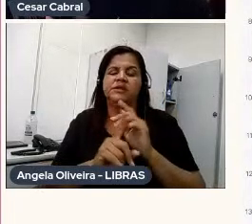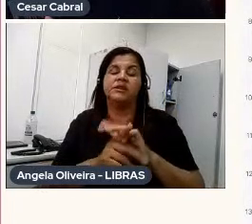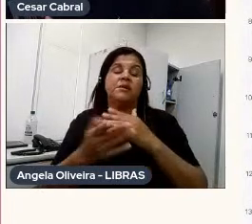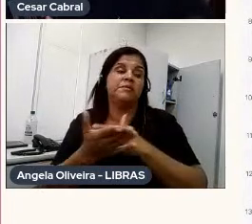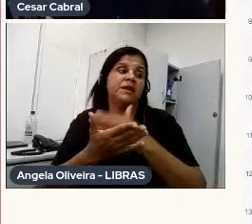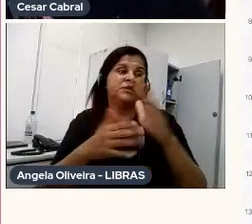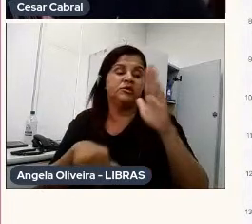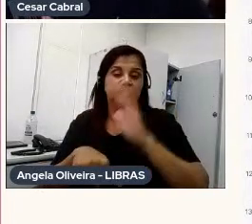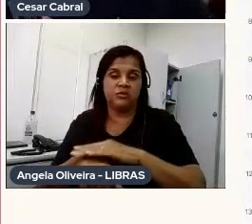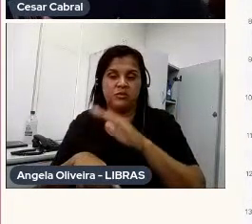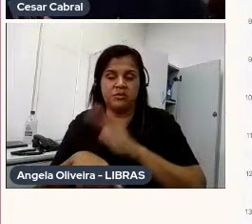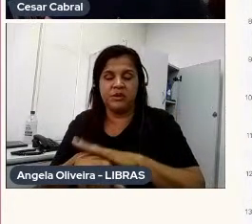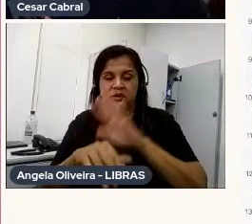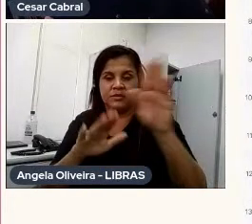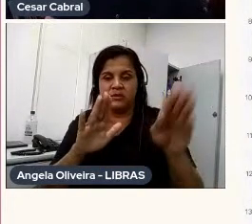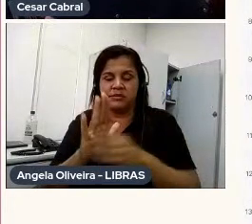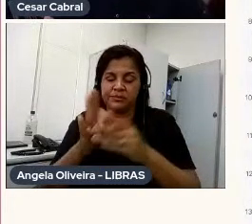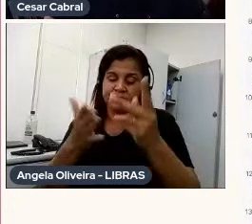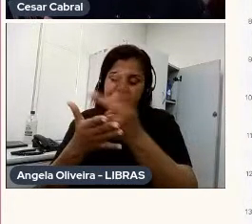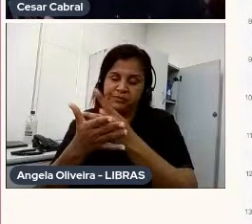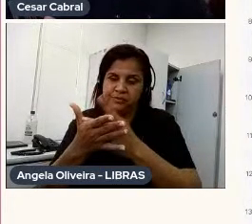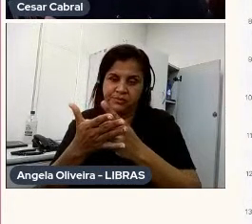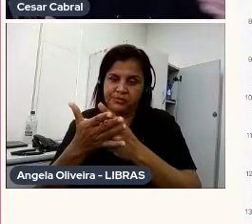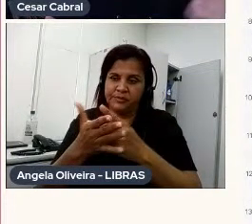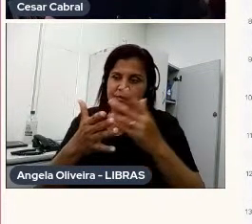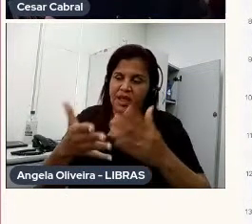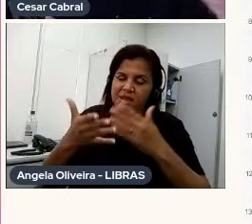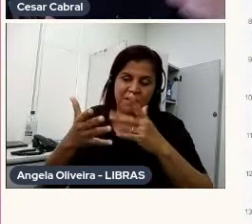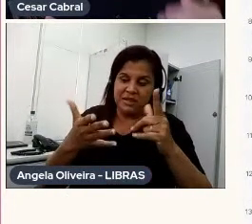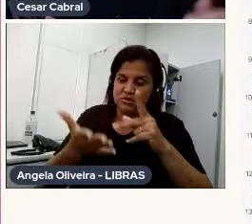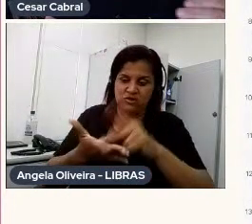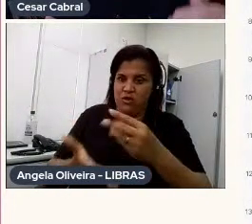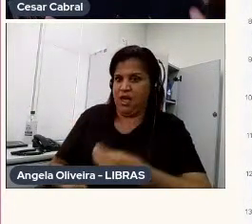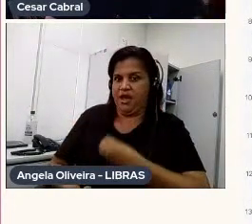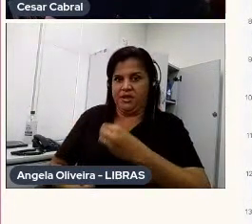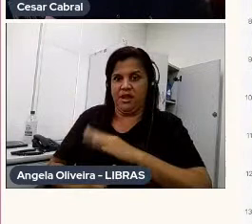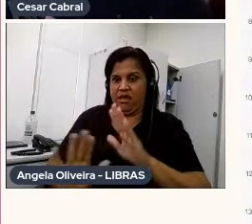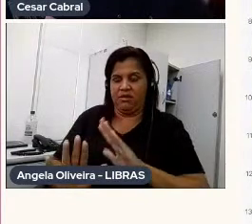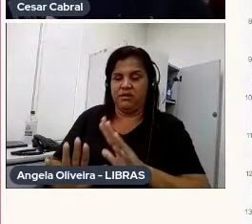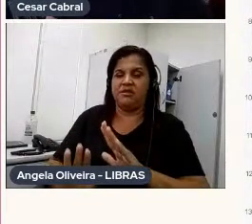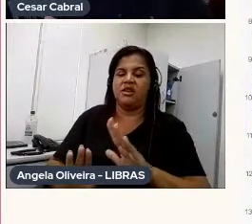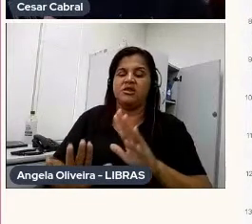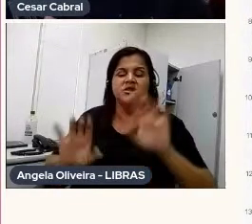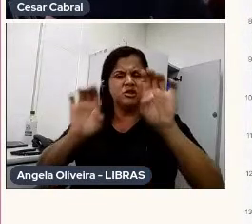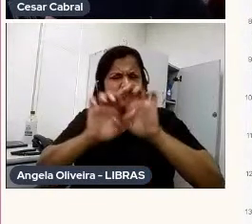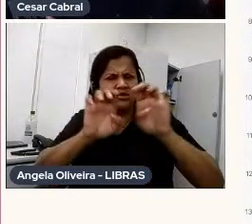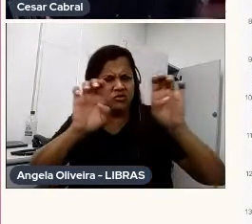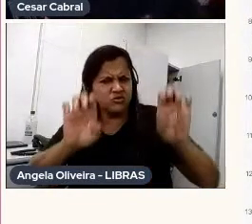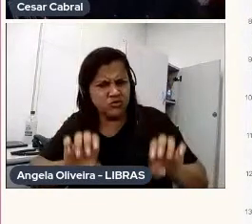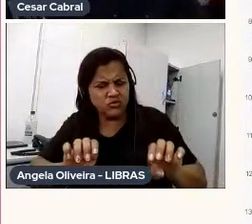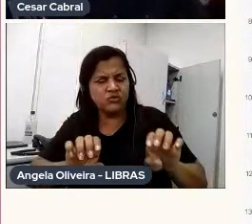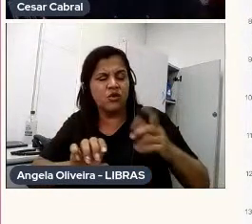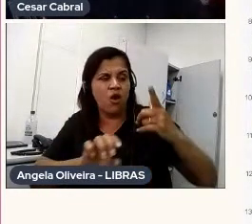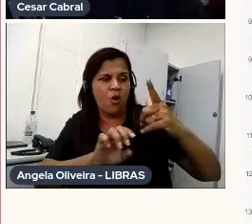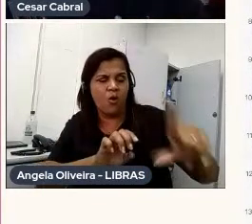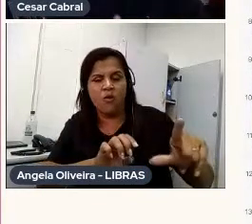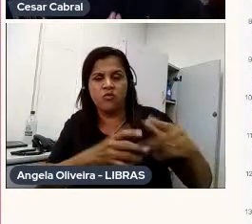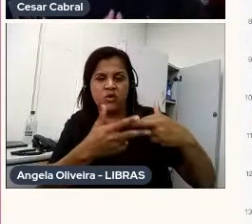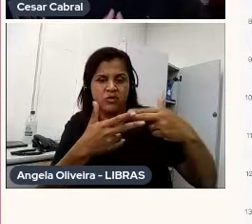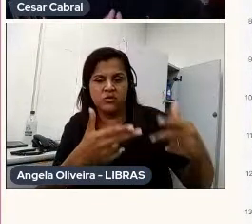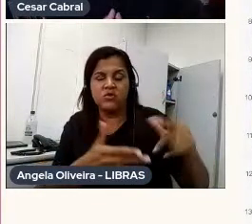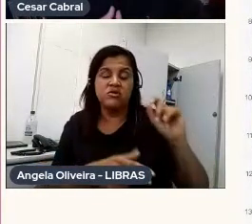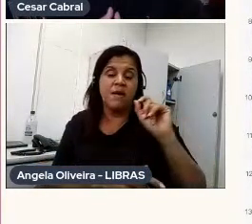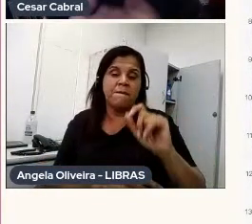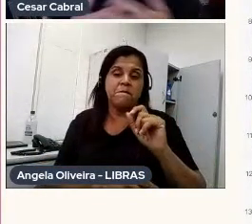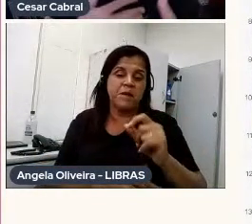animada, você fala, isso aqui não é realidade, então a gente se estruturou nesses outros elementos para criar